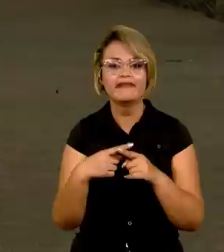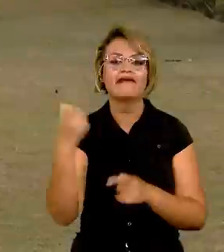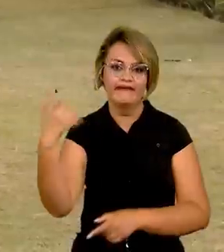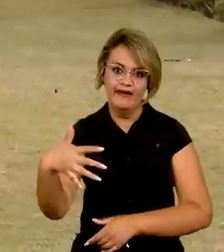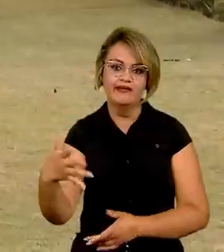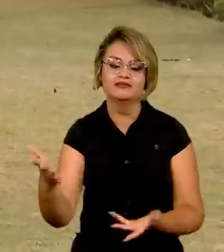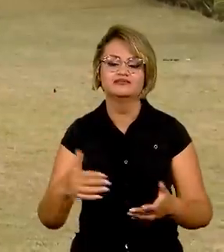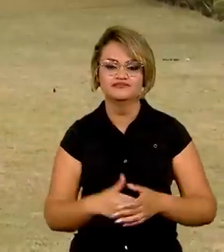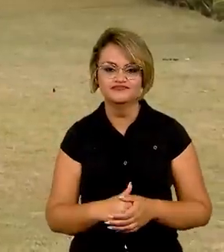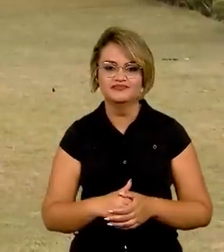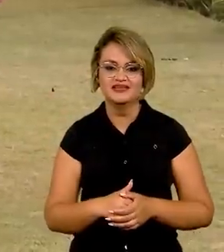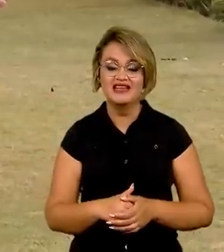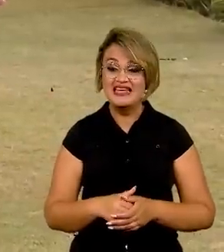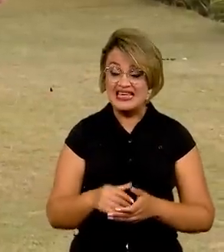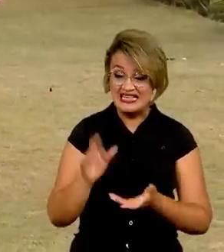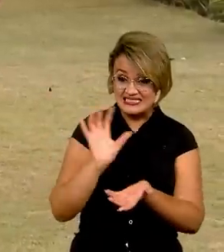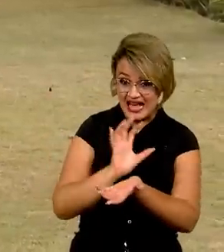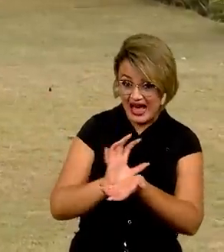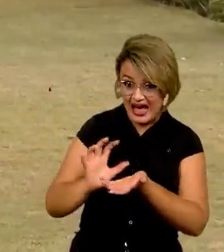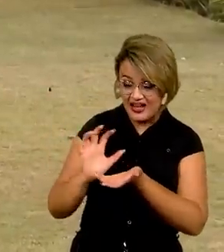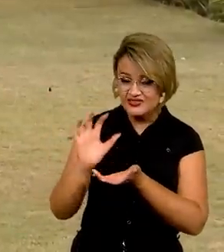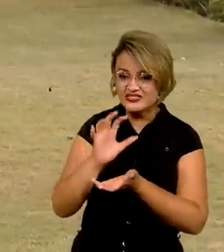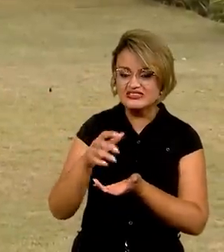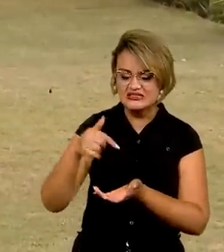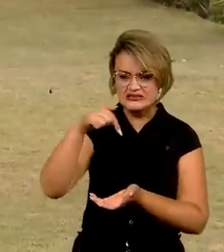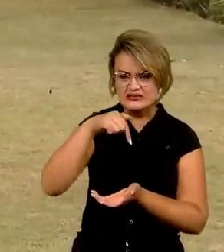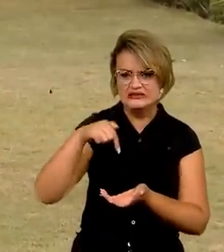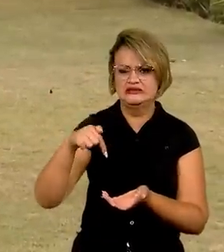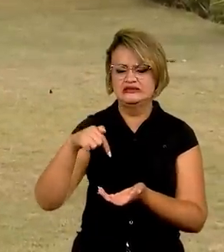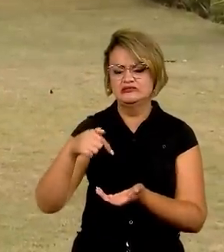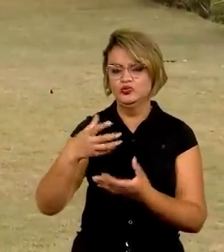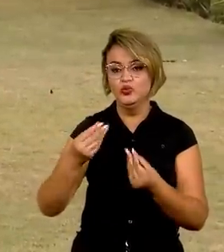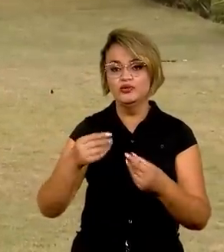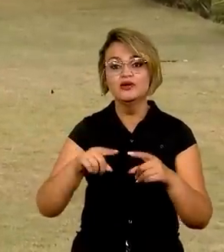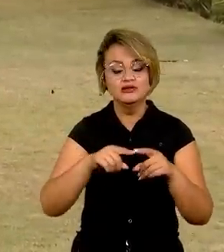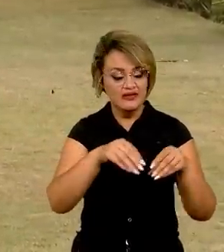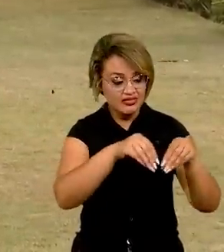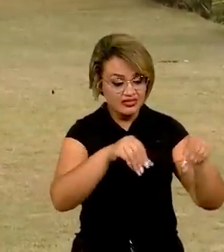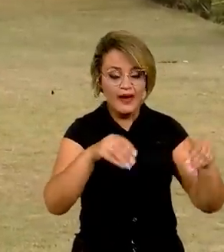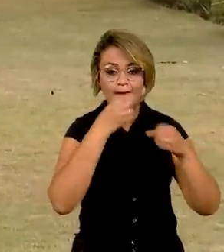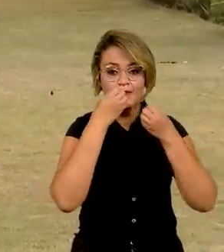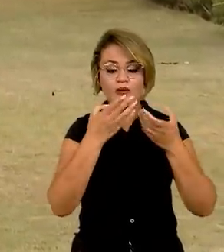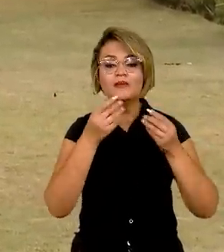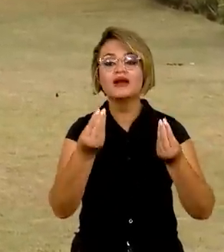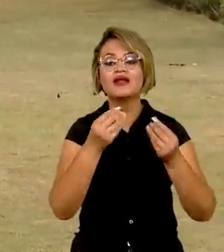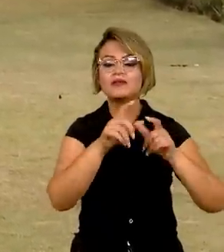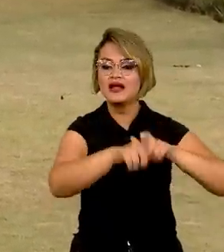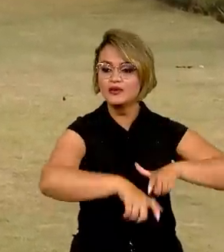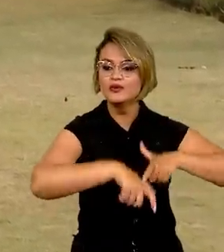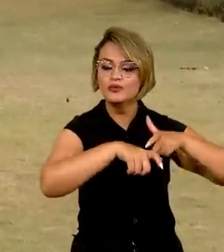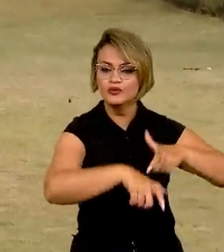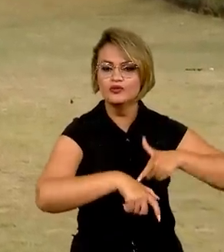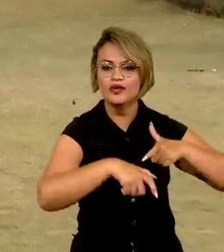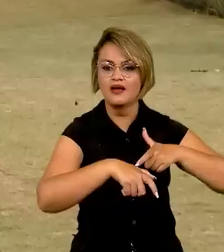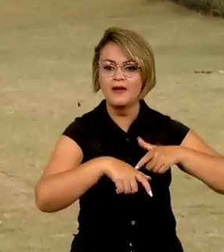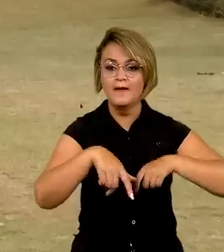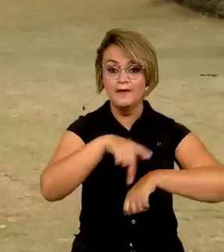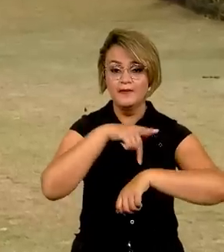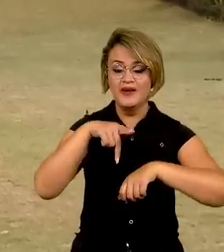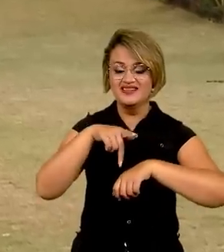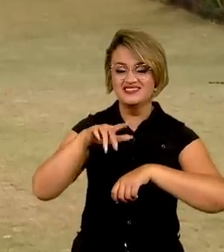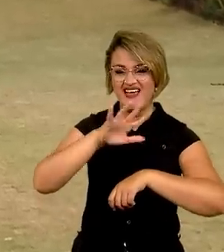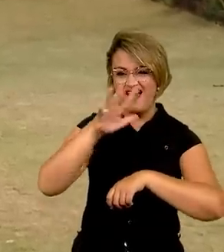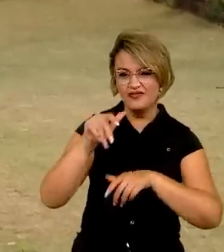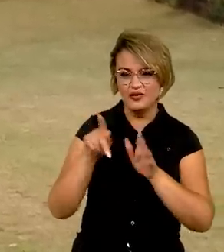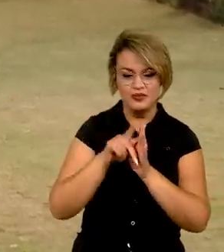Um continente desse tamanho, aqui não falta terra boa para a agricultura. Mas dos 48 países da África